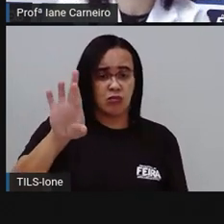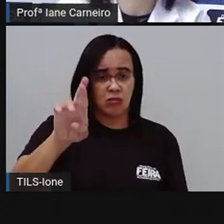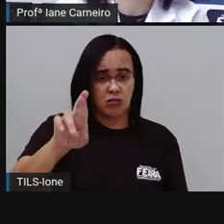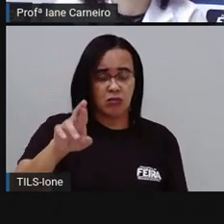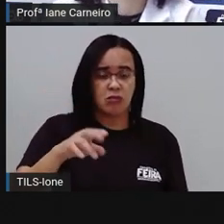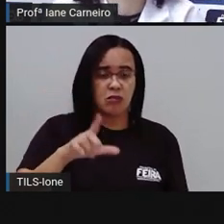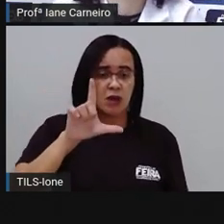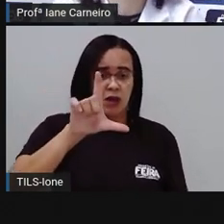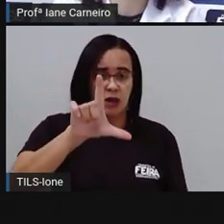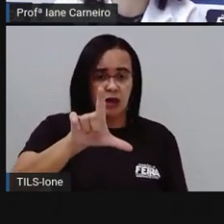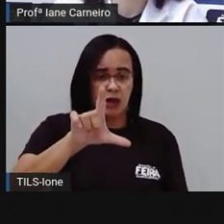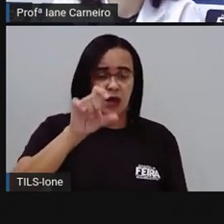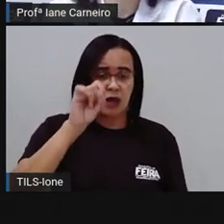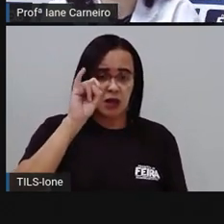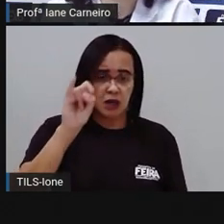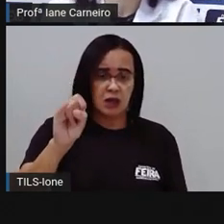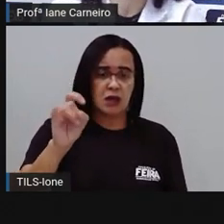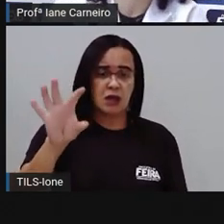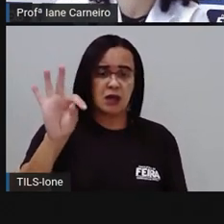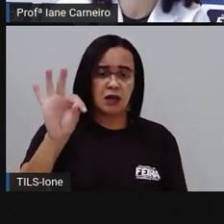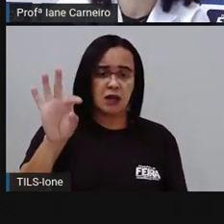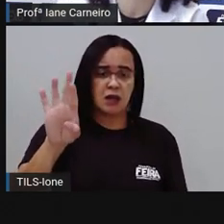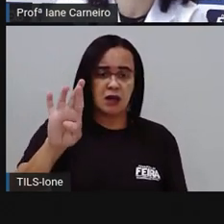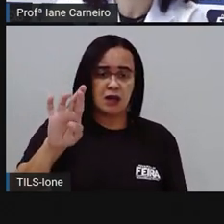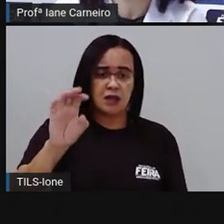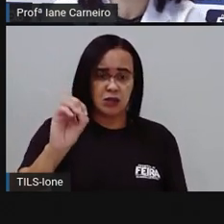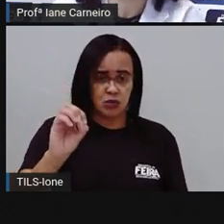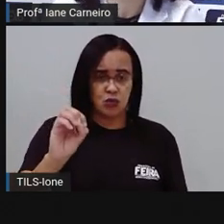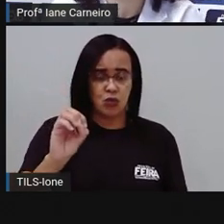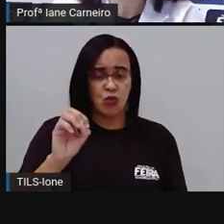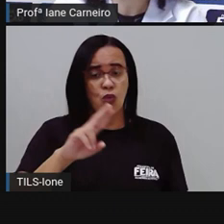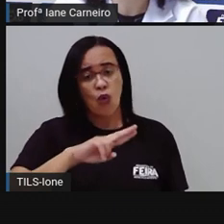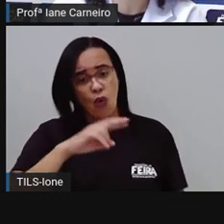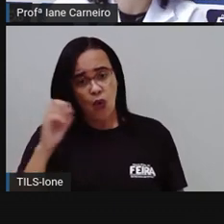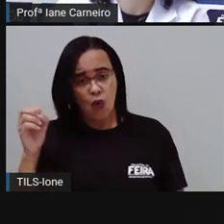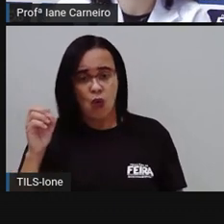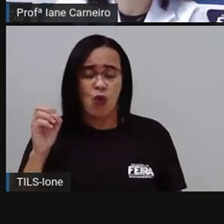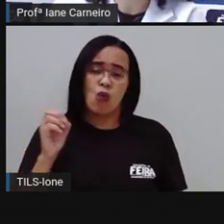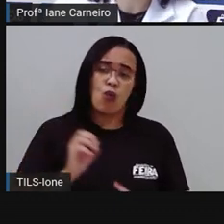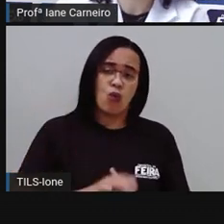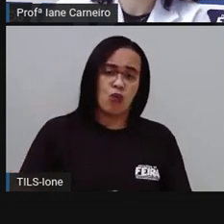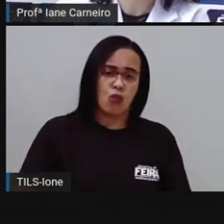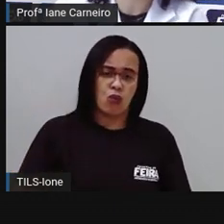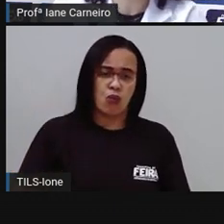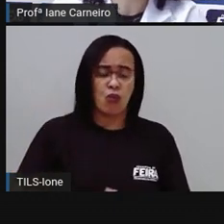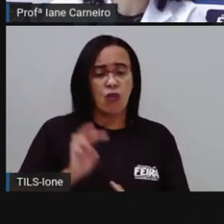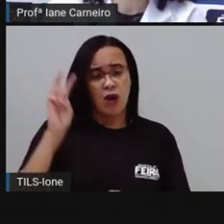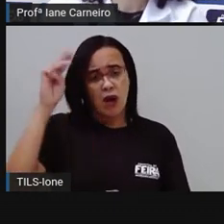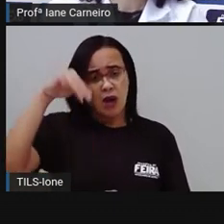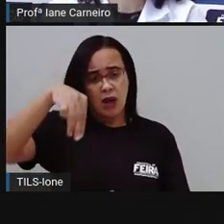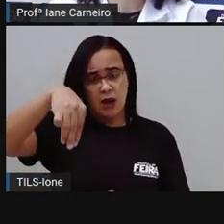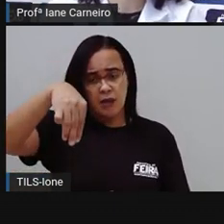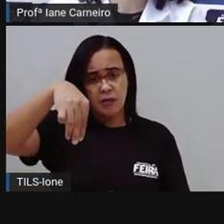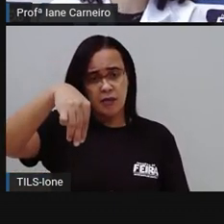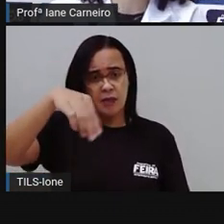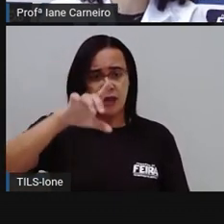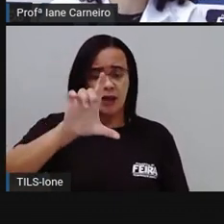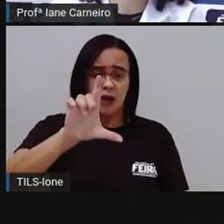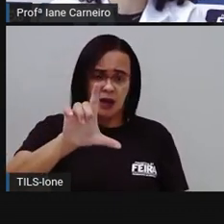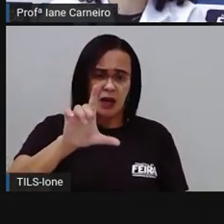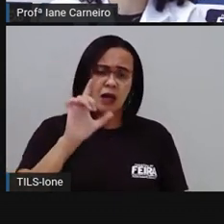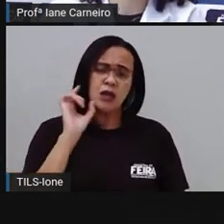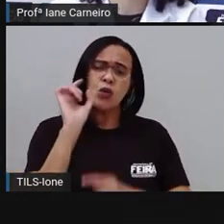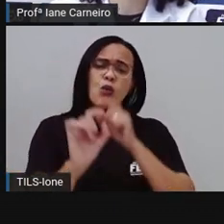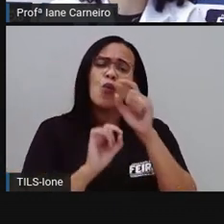o código ML, né? A gente vai ver o que é isso para o ML, tá bom? Então, aí, nessa